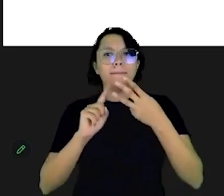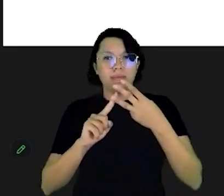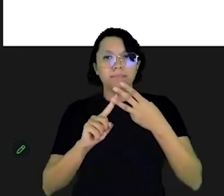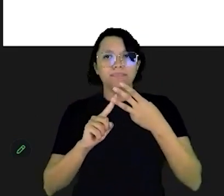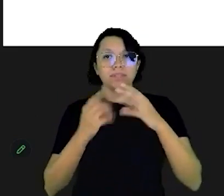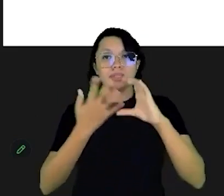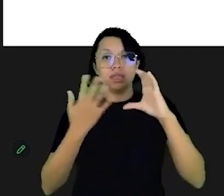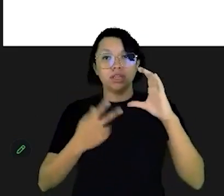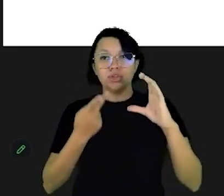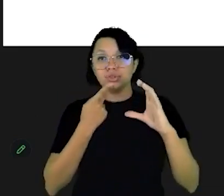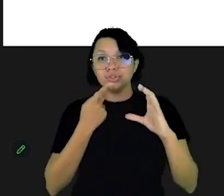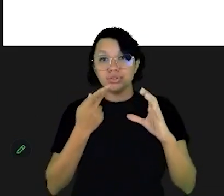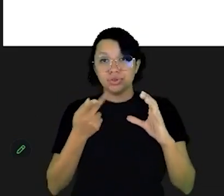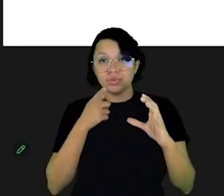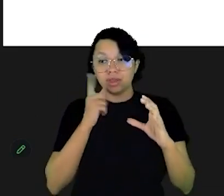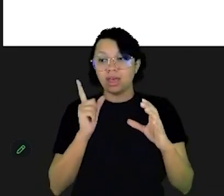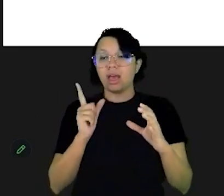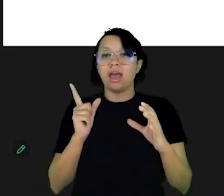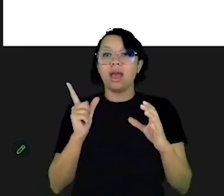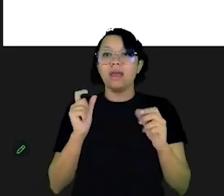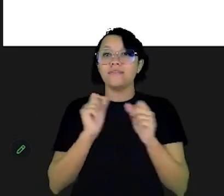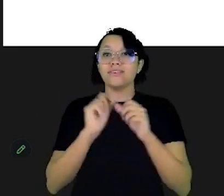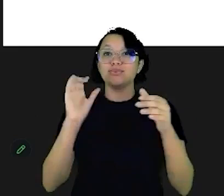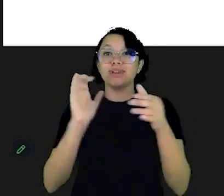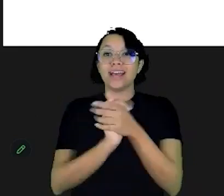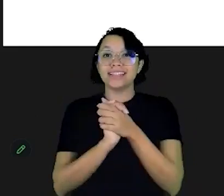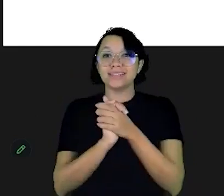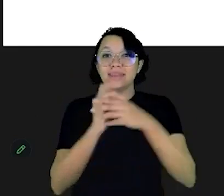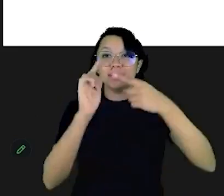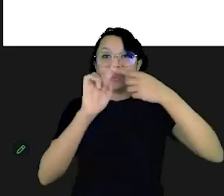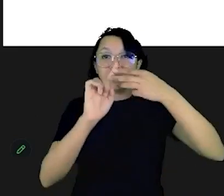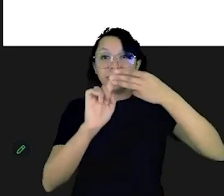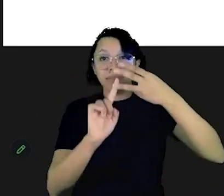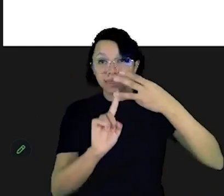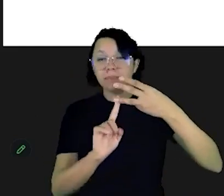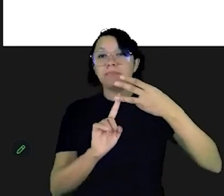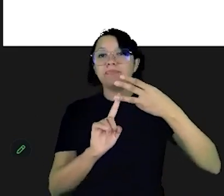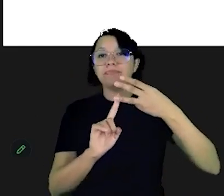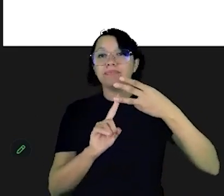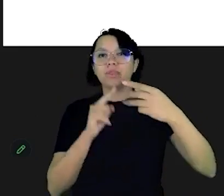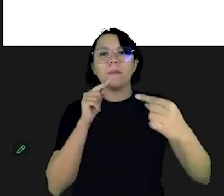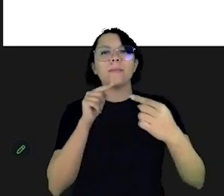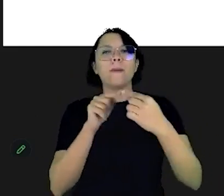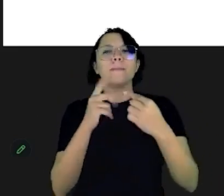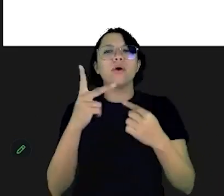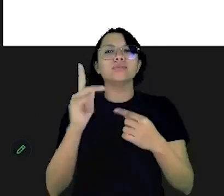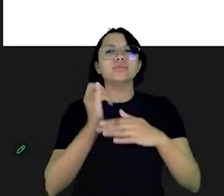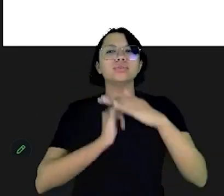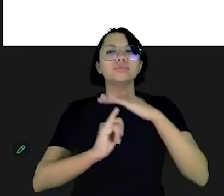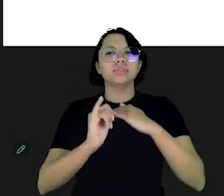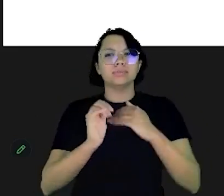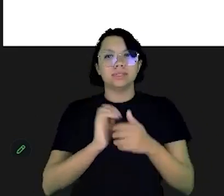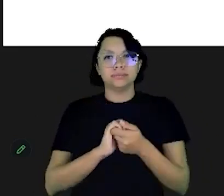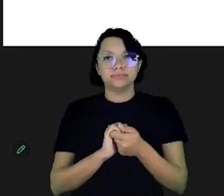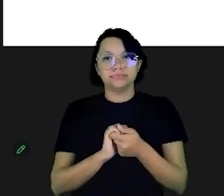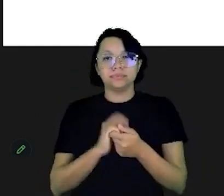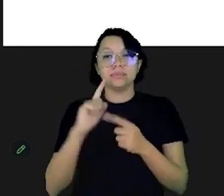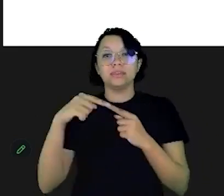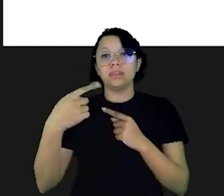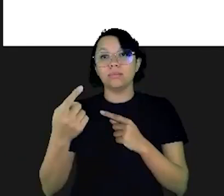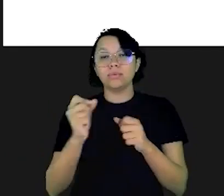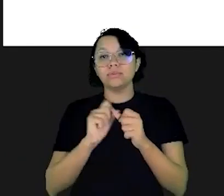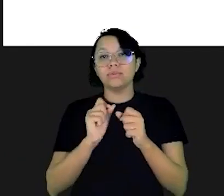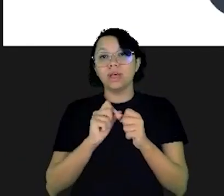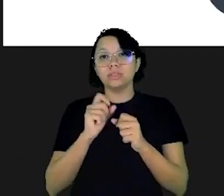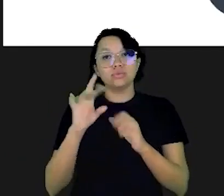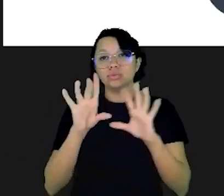a liquidez, a segurança e a rentabilidade e promova um casamento entre esses três elementos e o propósito